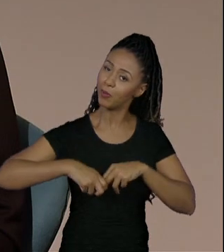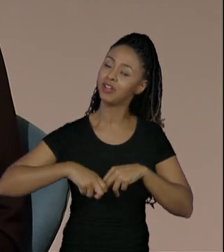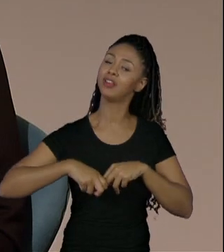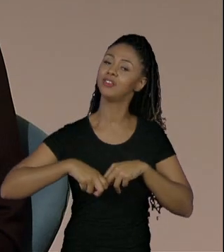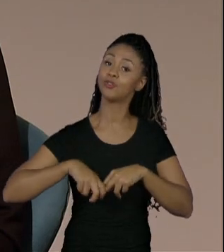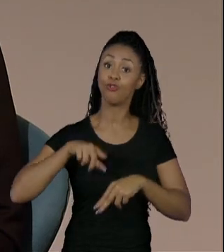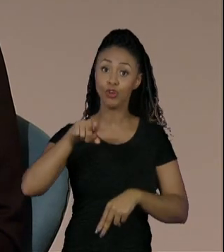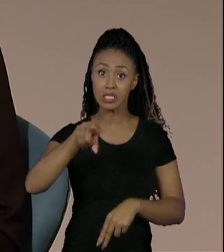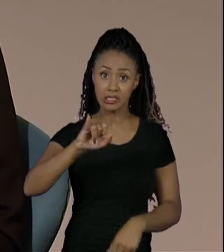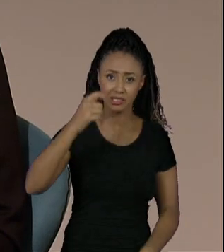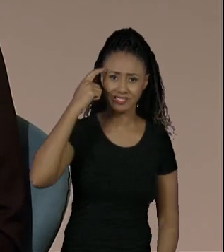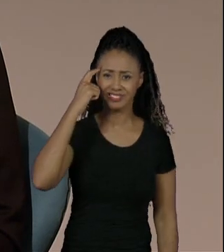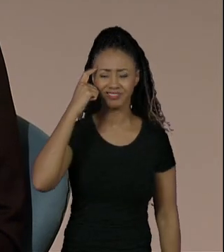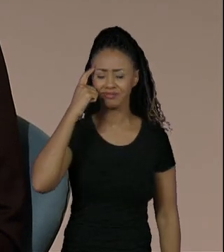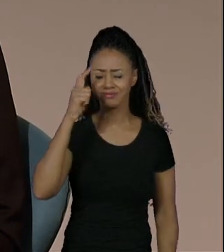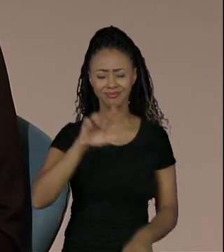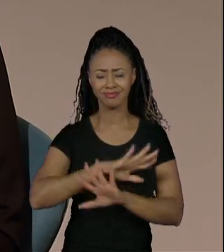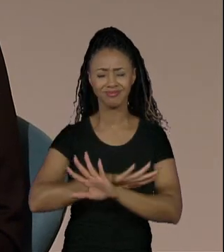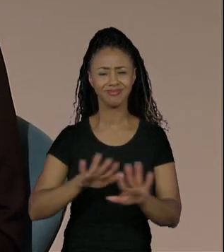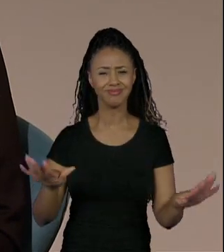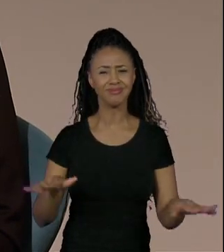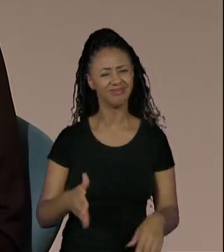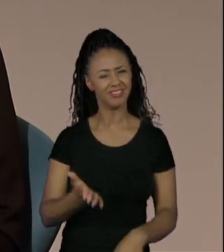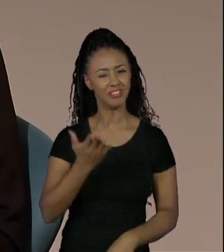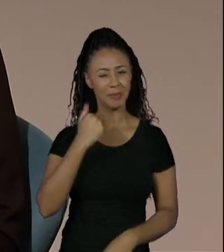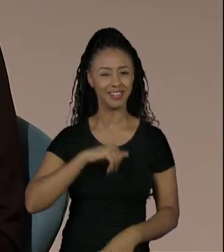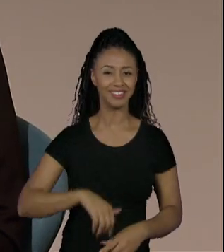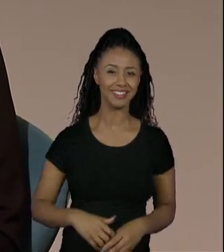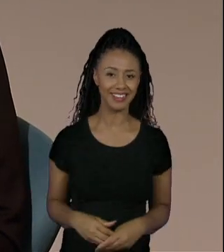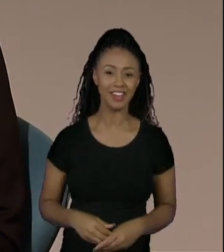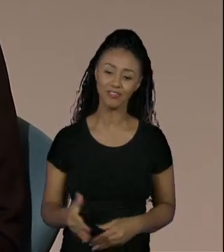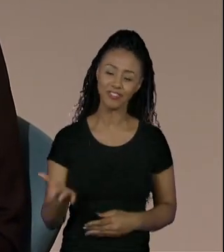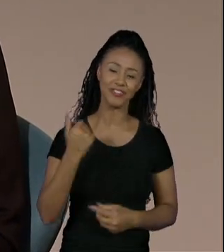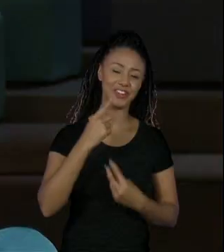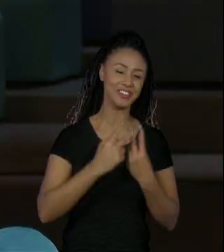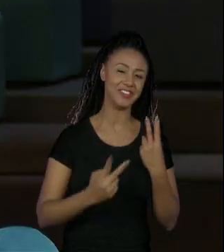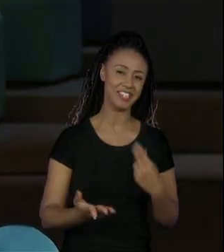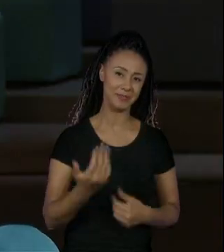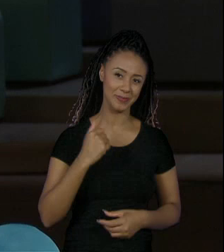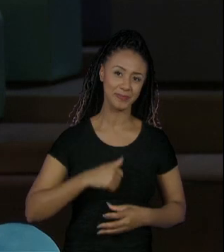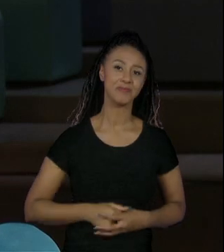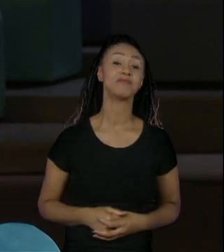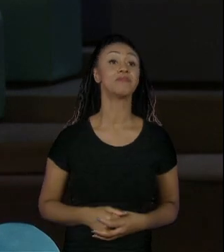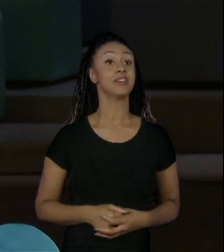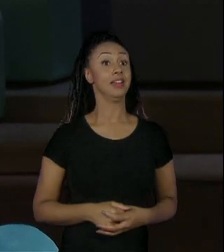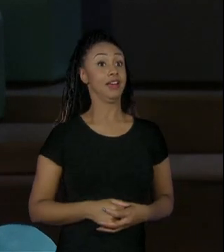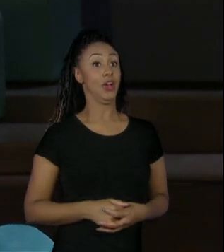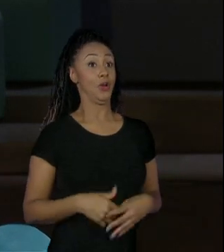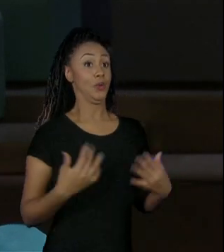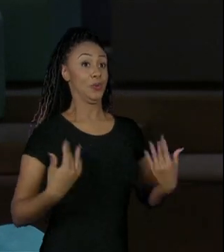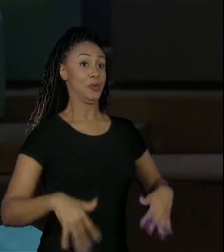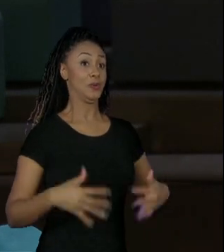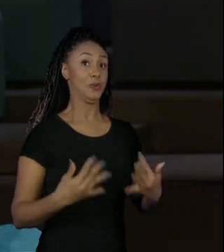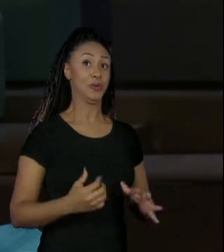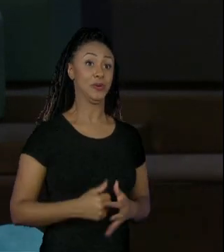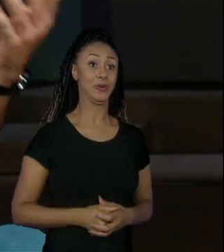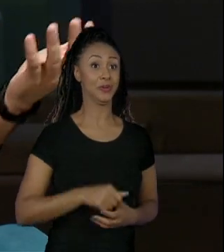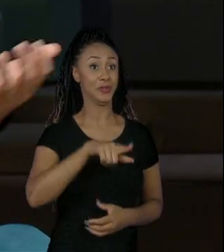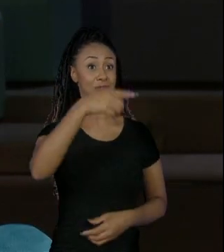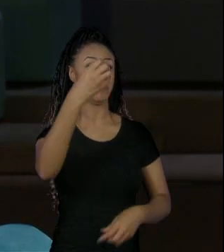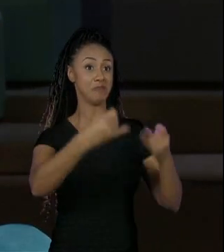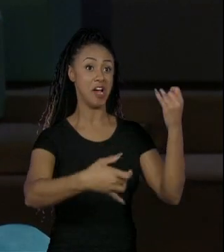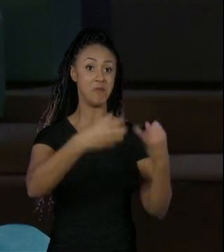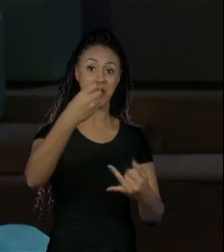Se está em dúvida, não fica mais, não. Vem para cá. Vem para a Univesp. Olha, eu acho que depois de tanta